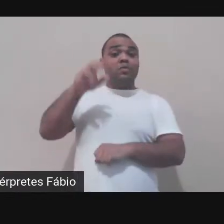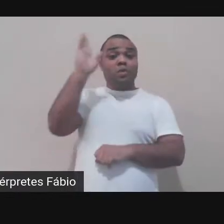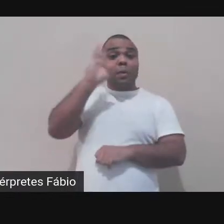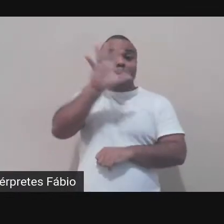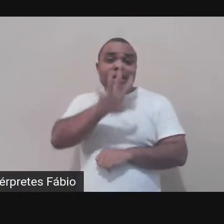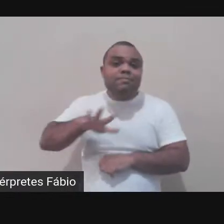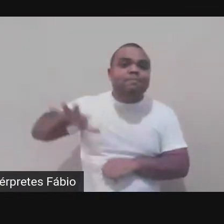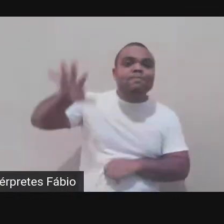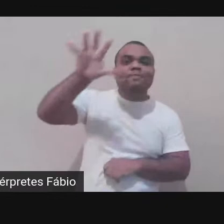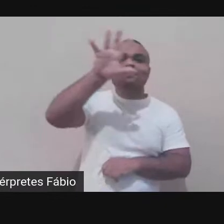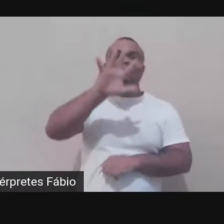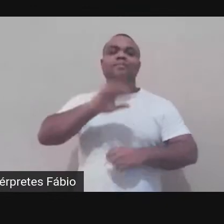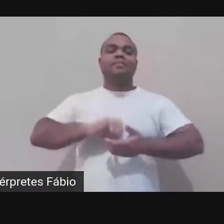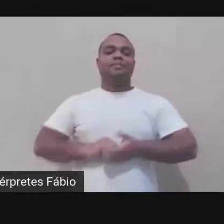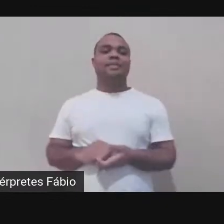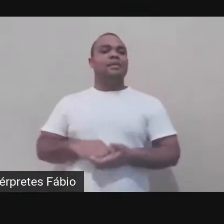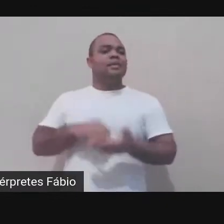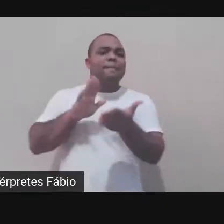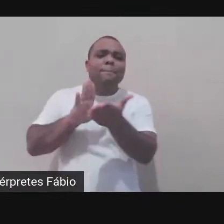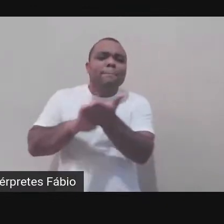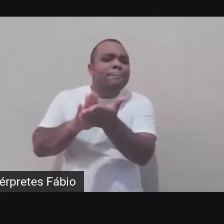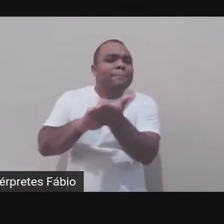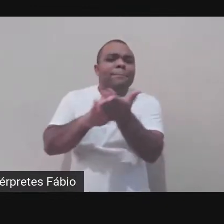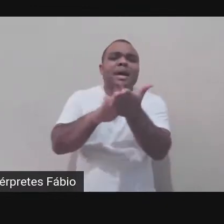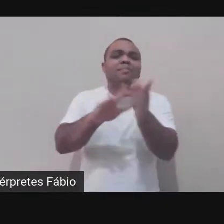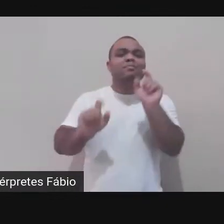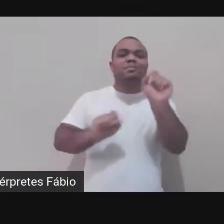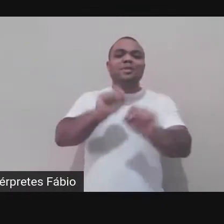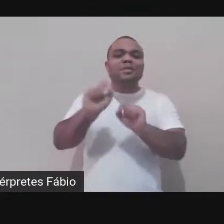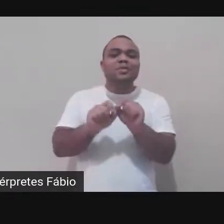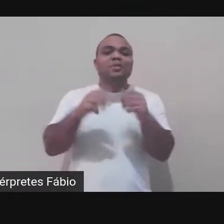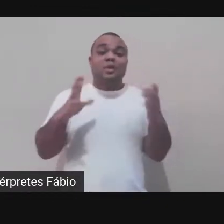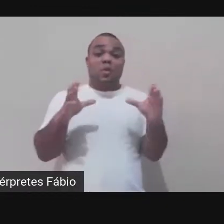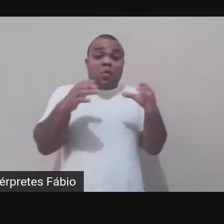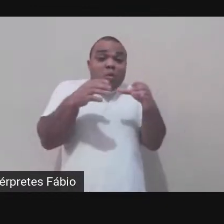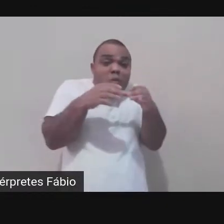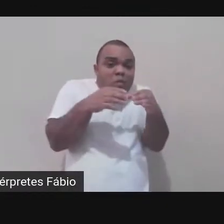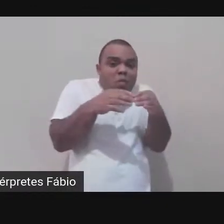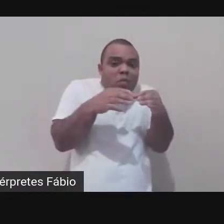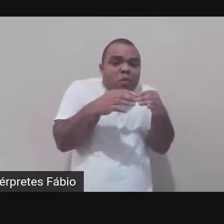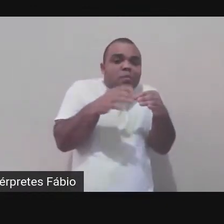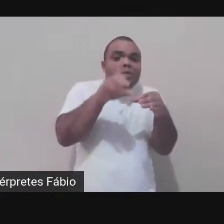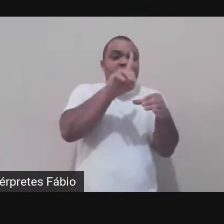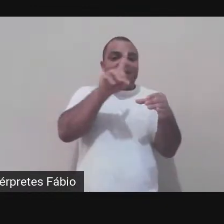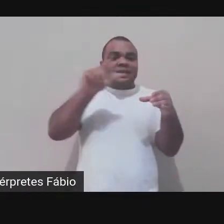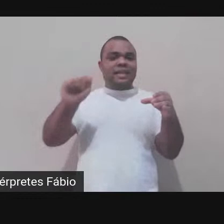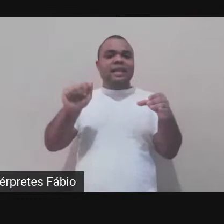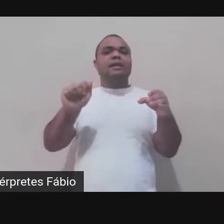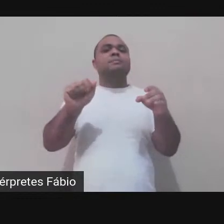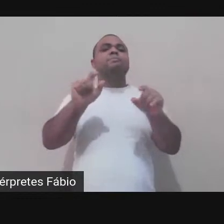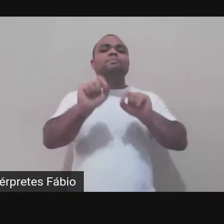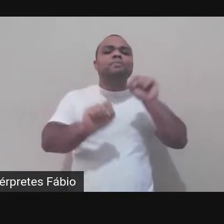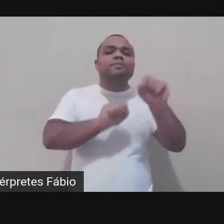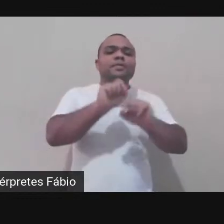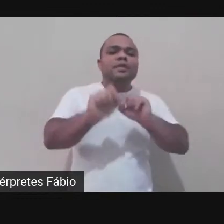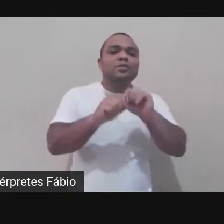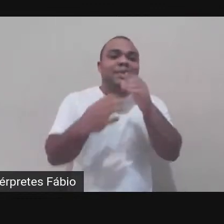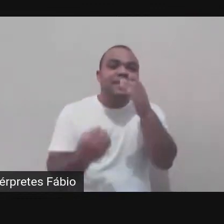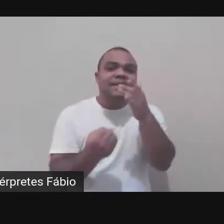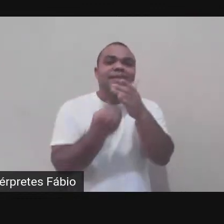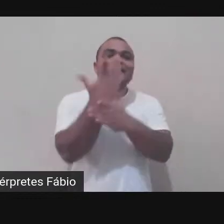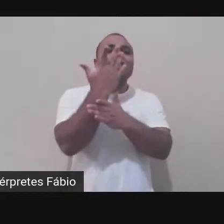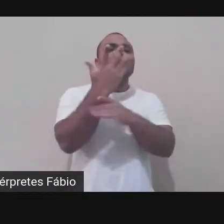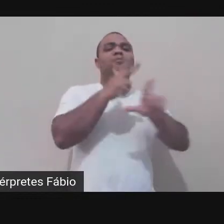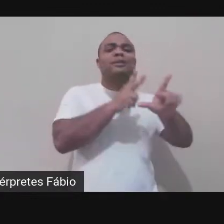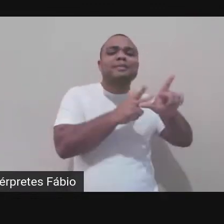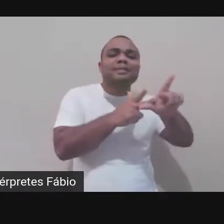iniciativa sensacional e agradeço o convite do Diretório Acadêmico dos Cursos de Letras da UFSJ. Eu